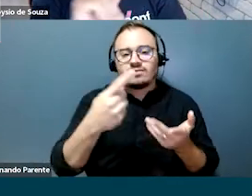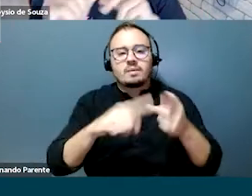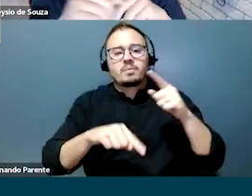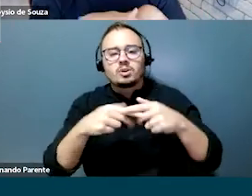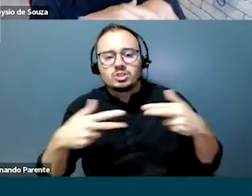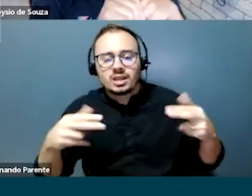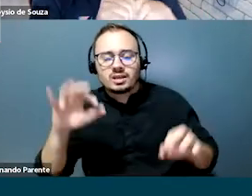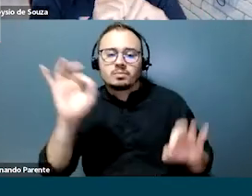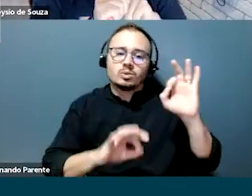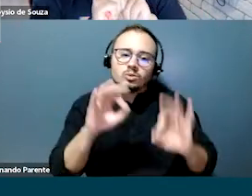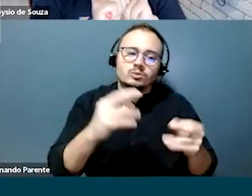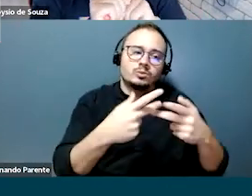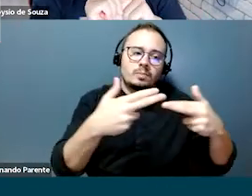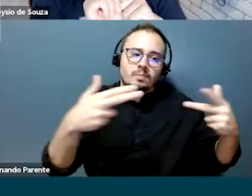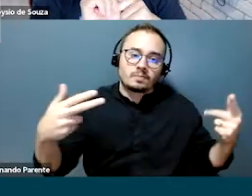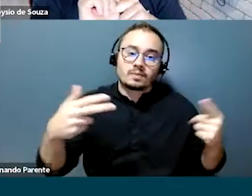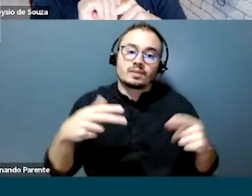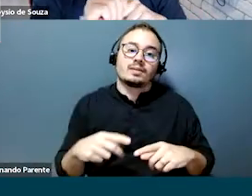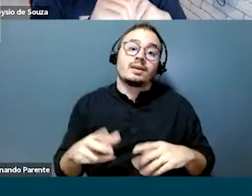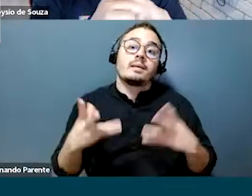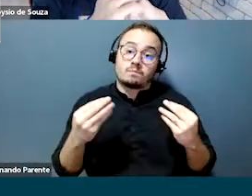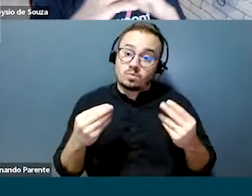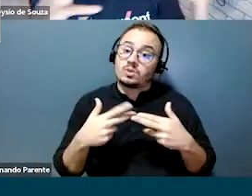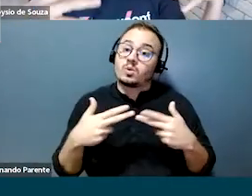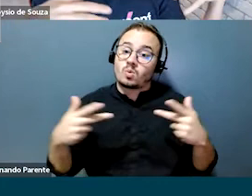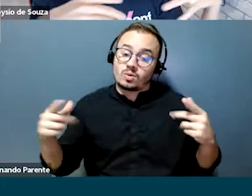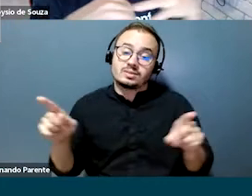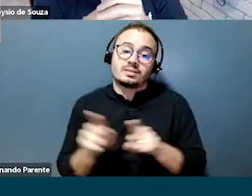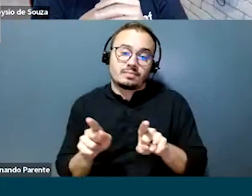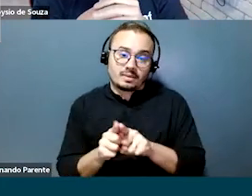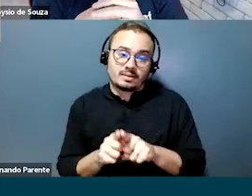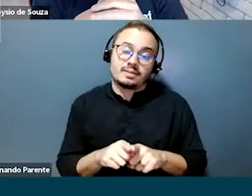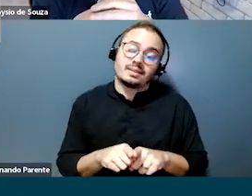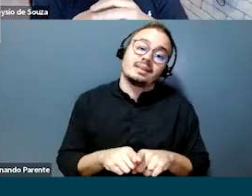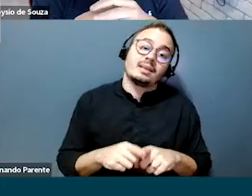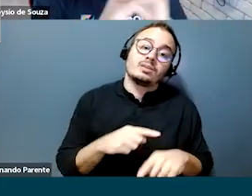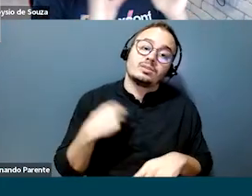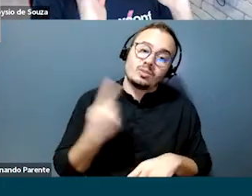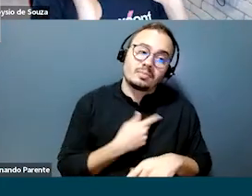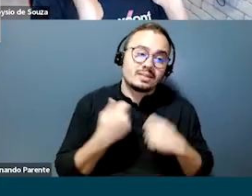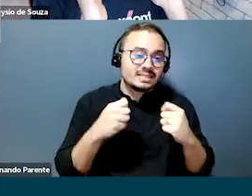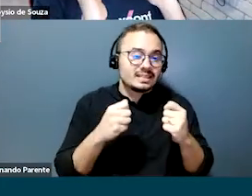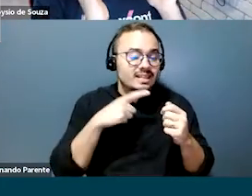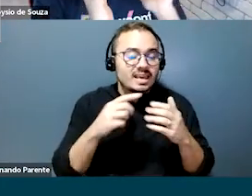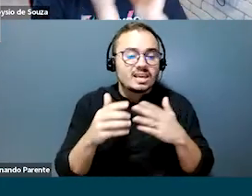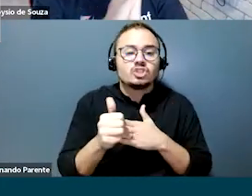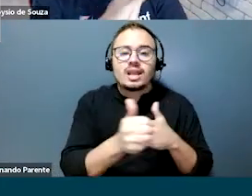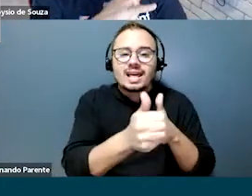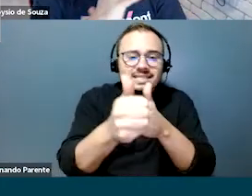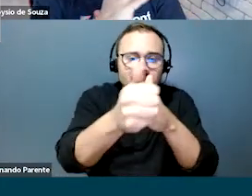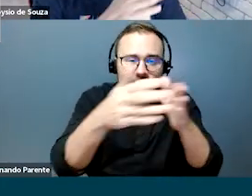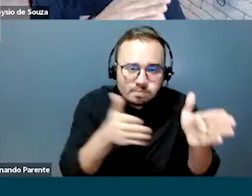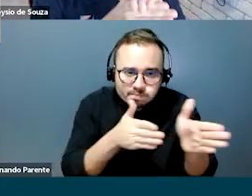projetos, produtos e serviços. É muita coisa também. E é preciso ter direcionadores muito